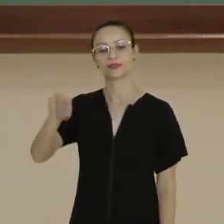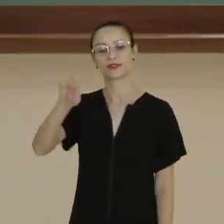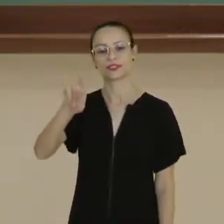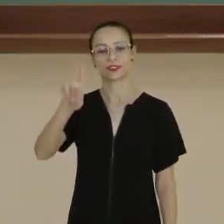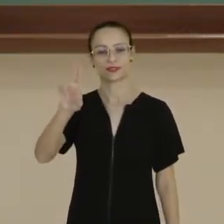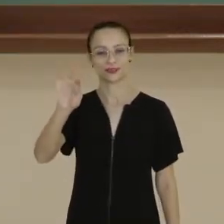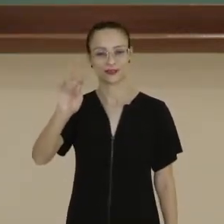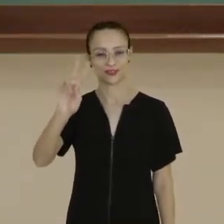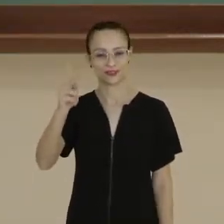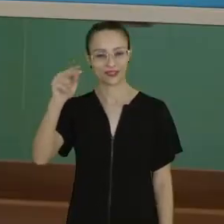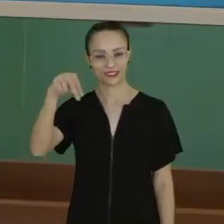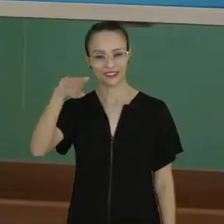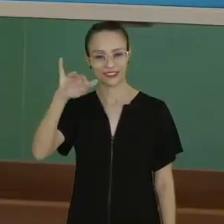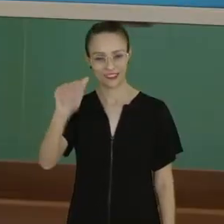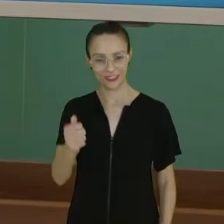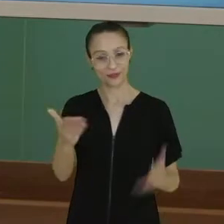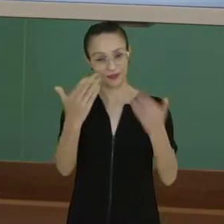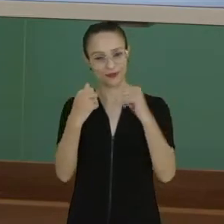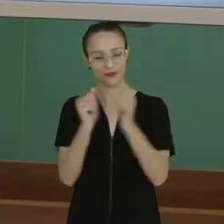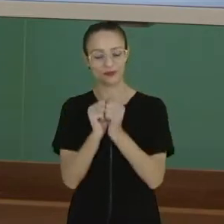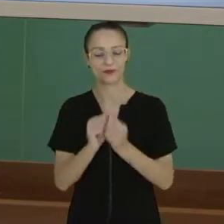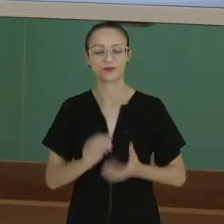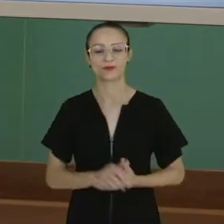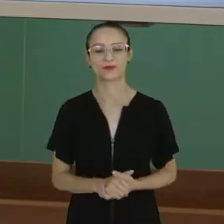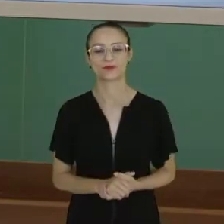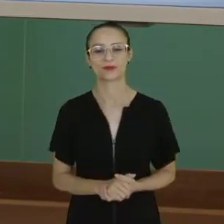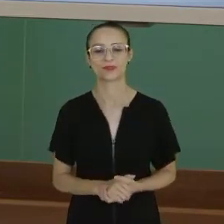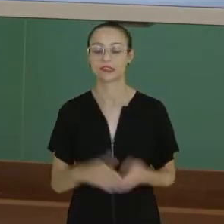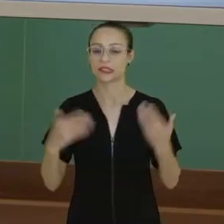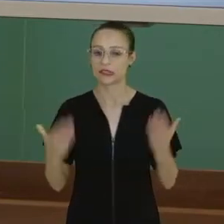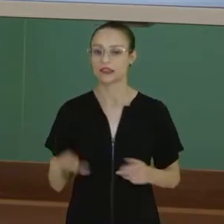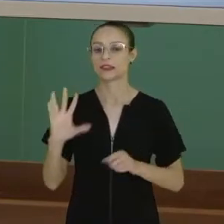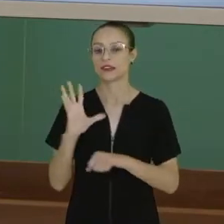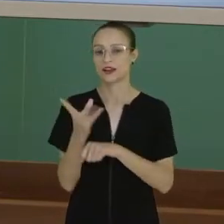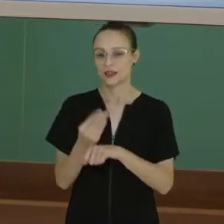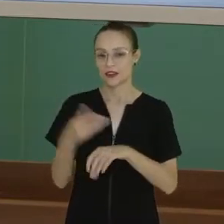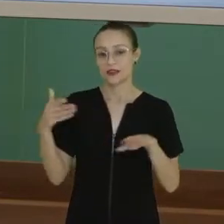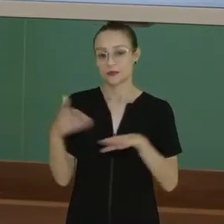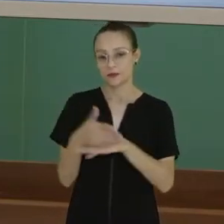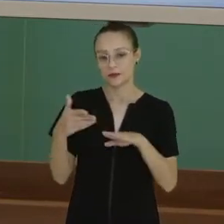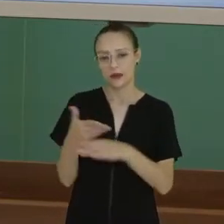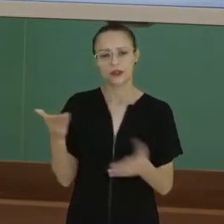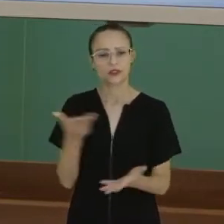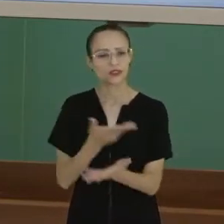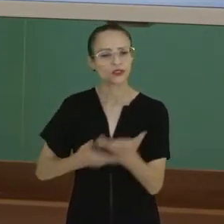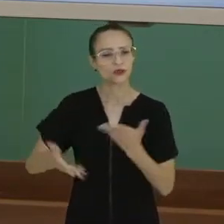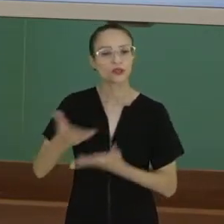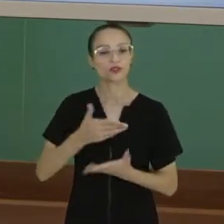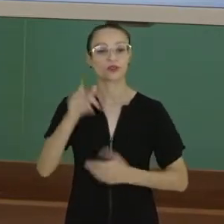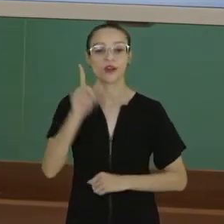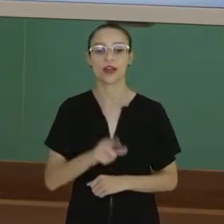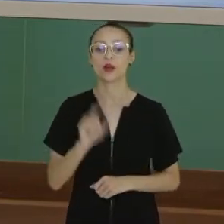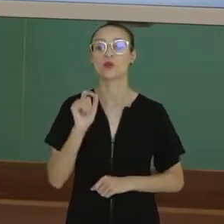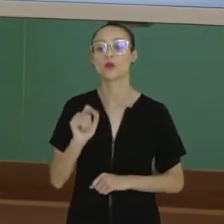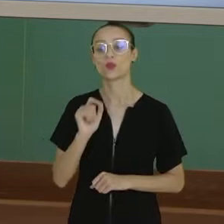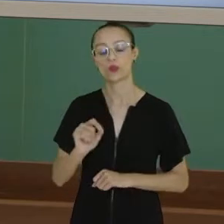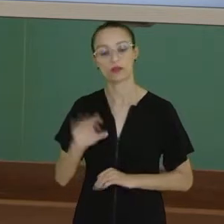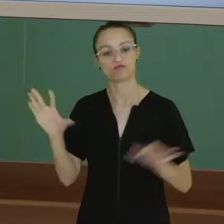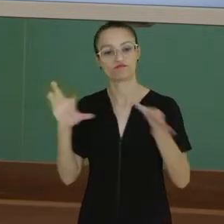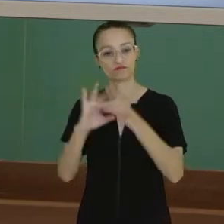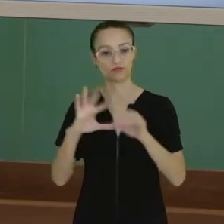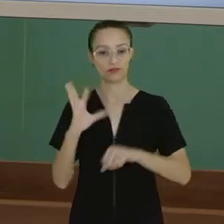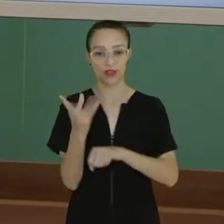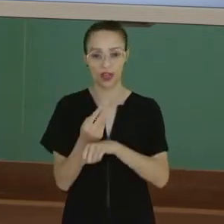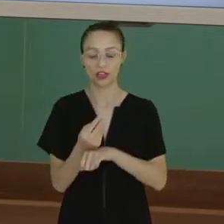vocês. Vamos juntos? Então vamos lá! Então, arte participativa é uma obra, uma abordagem para fazer a